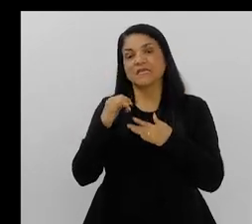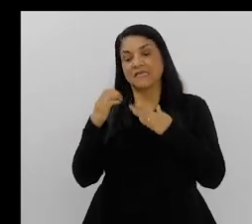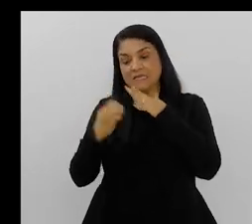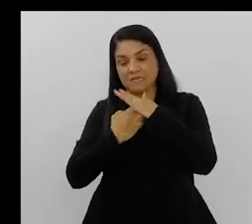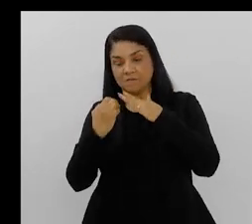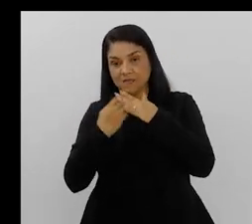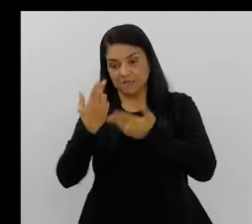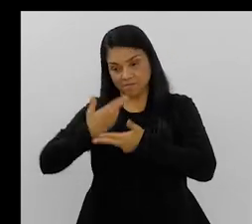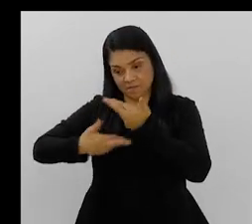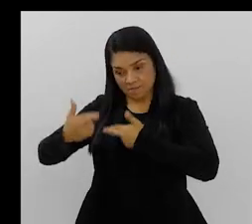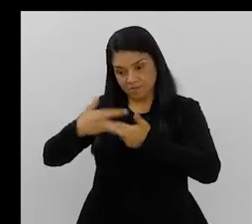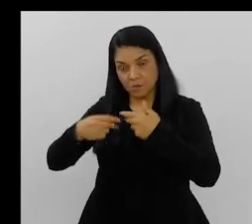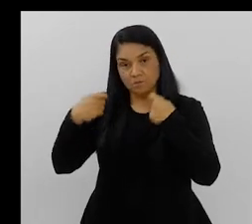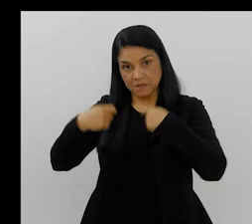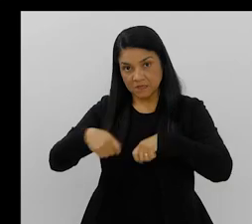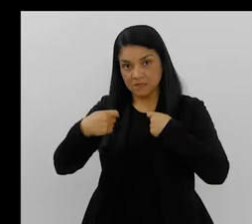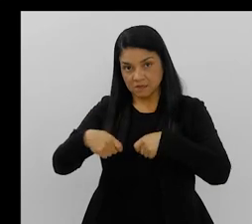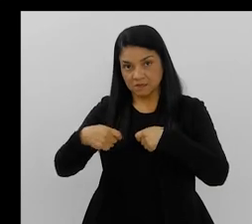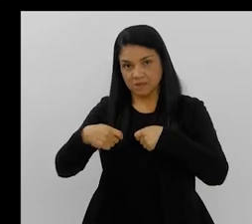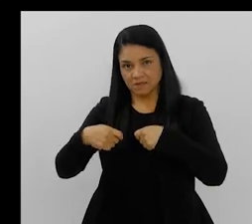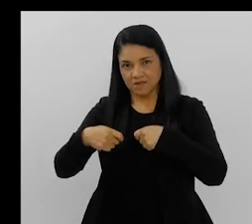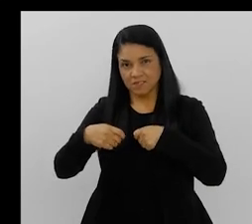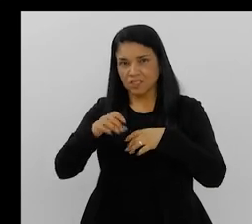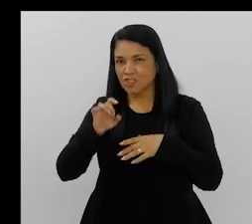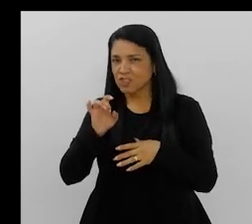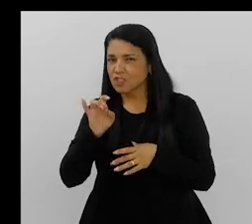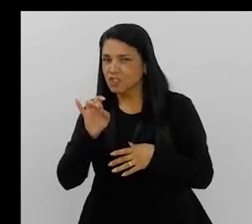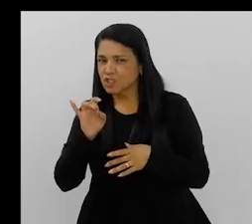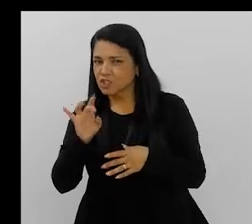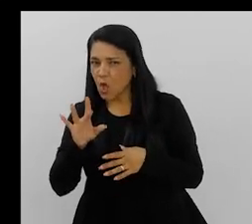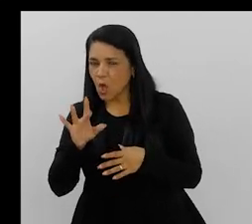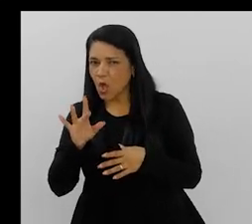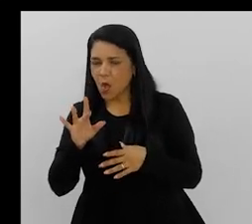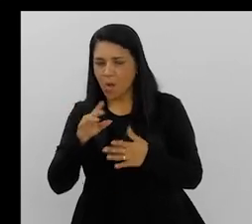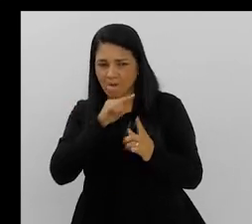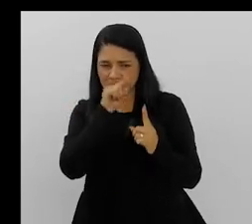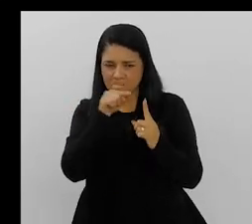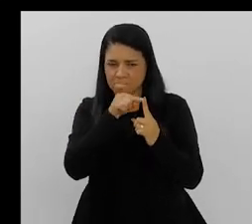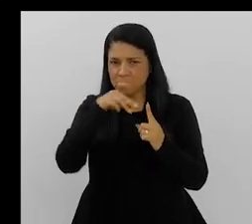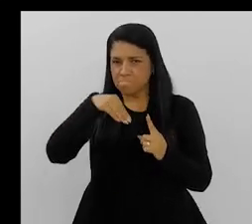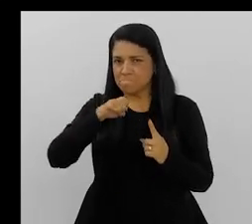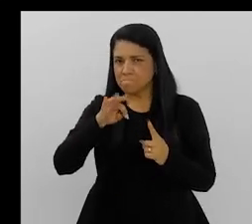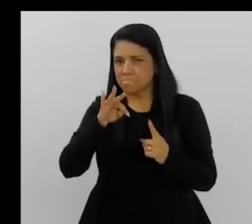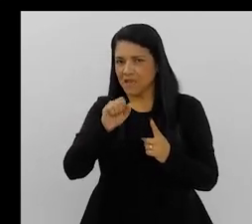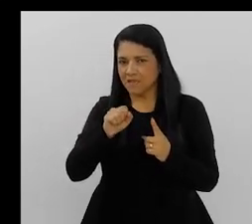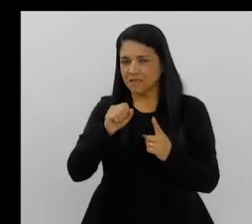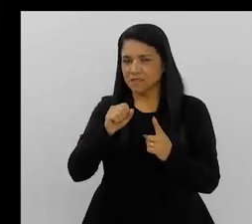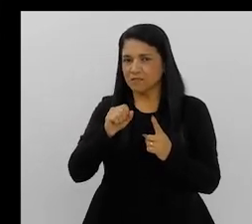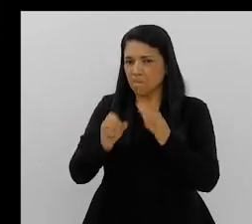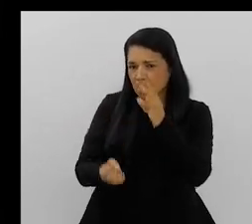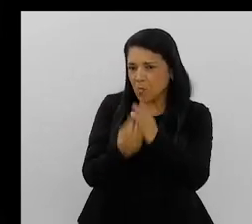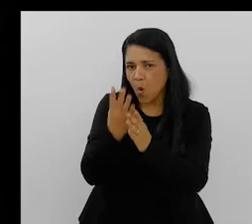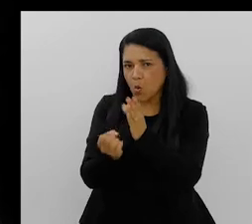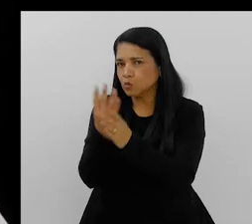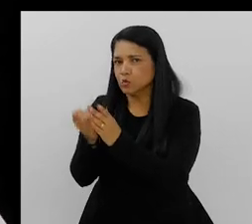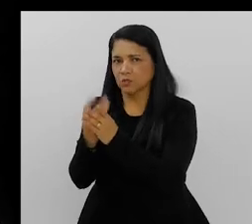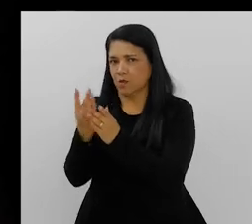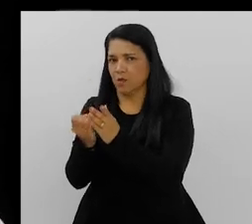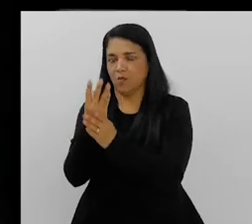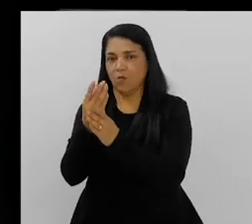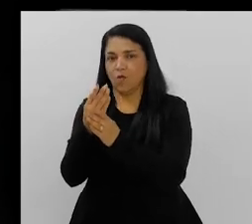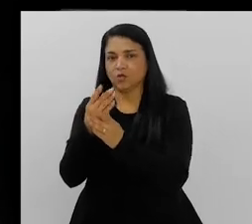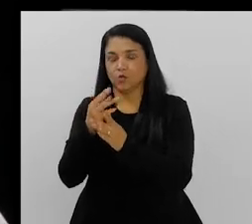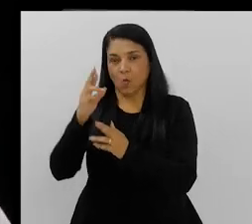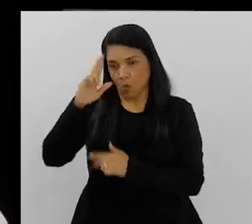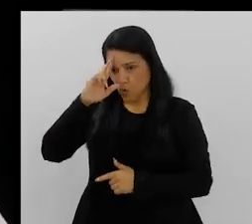pensa que essa relação, por exemplo, com as empresas, ela precisa ser estabelecida, mas ela não pode ser estabelecida a nível somente de metas e de uma